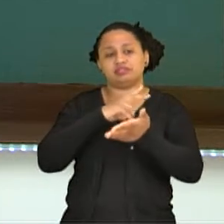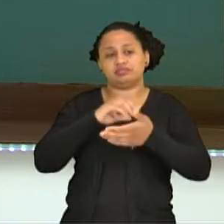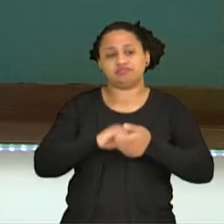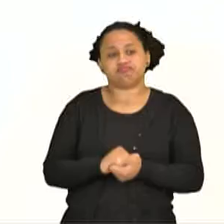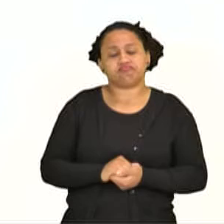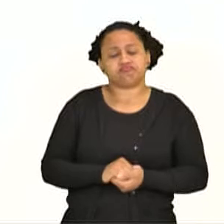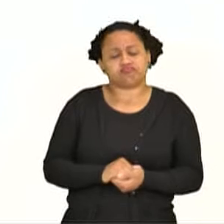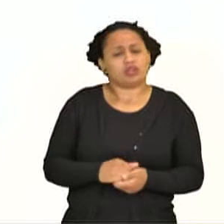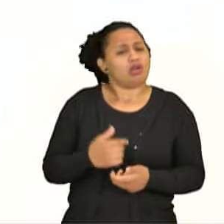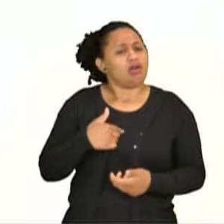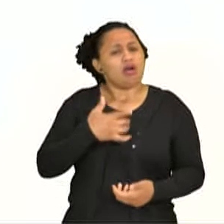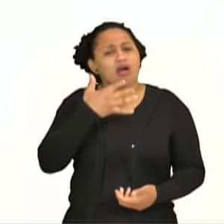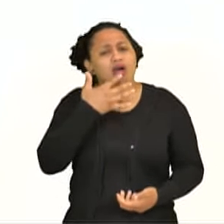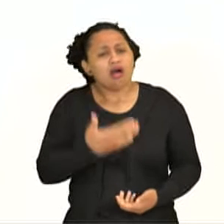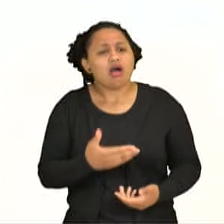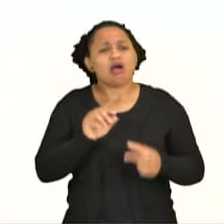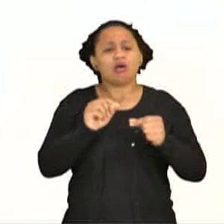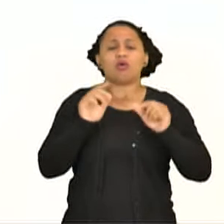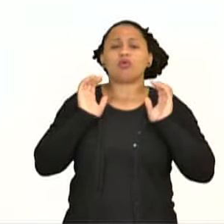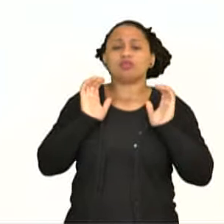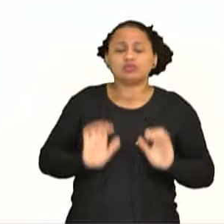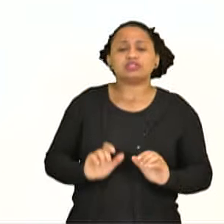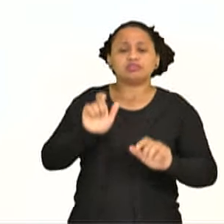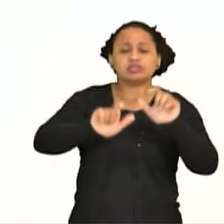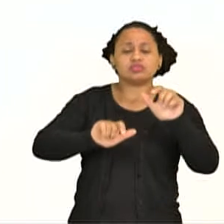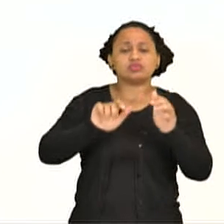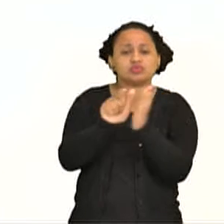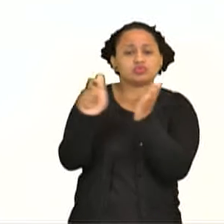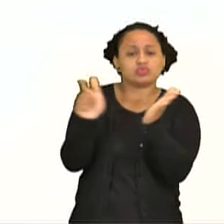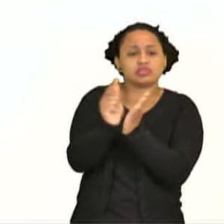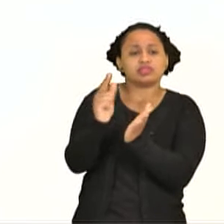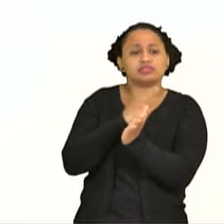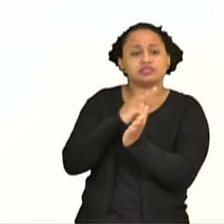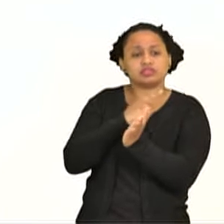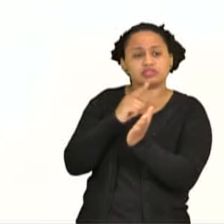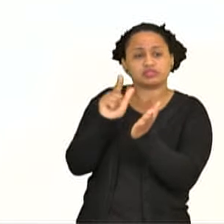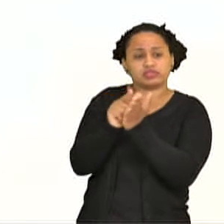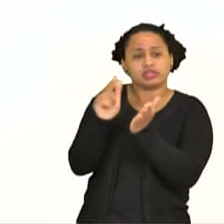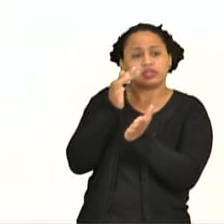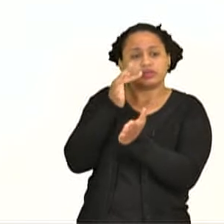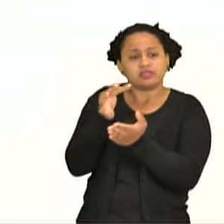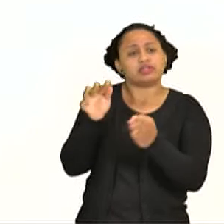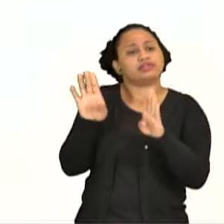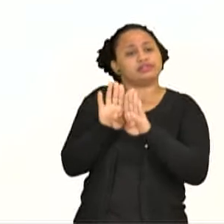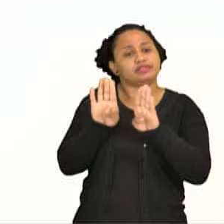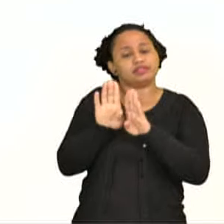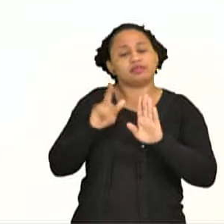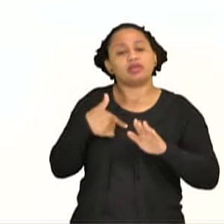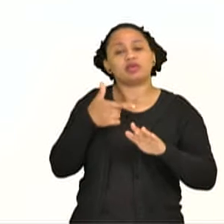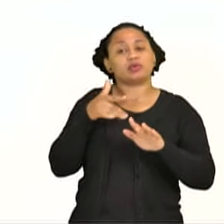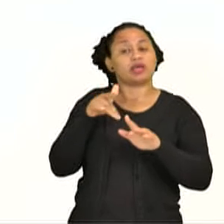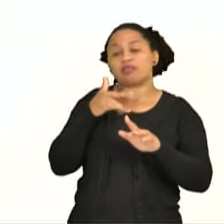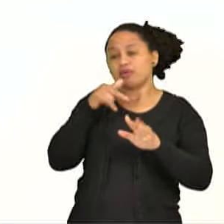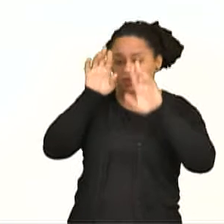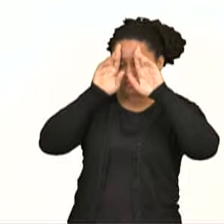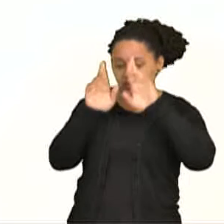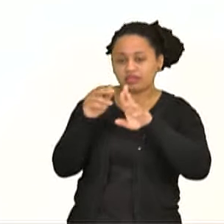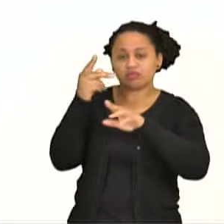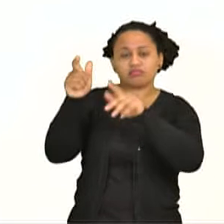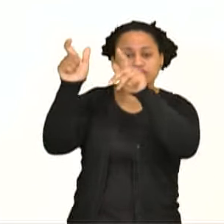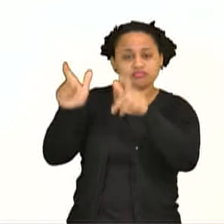Horrorizado pela conduta sensacionalista dos jornais franceses e pela gritante invasão de privacidade,